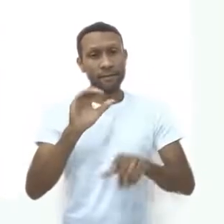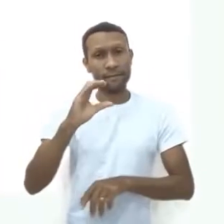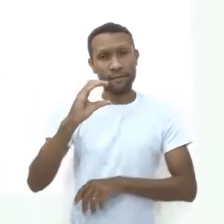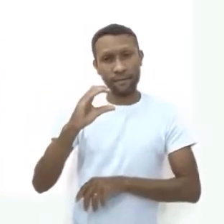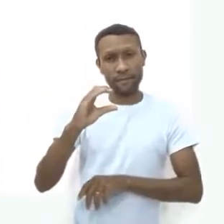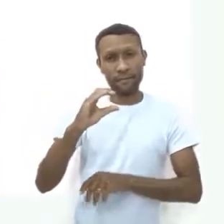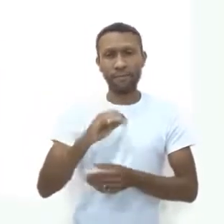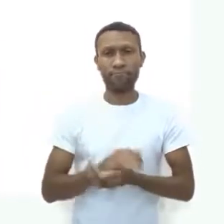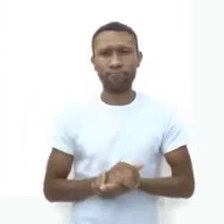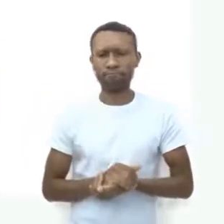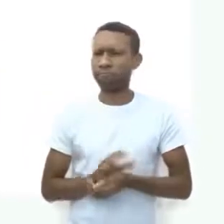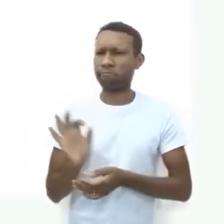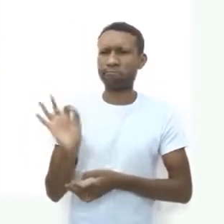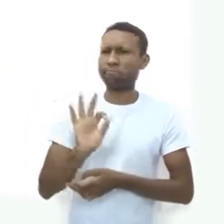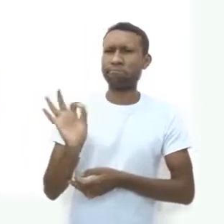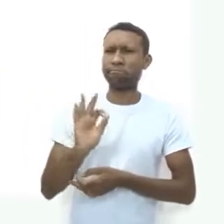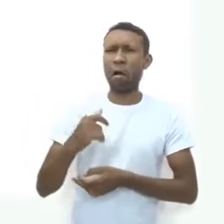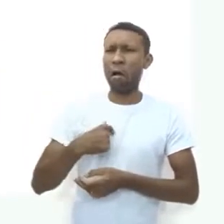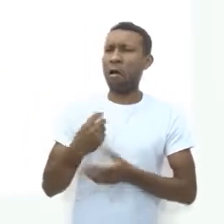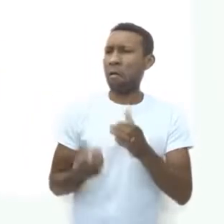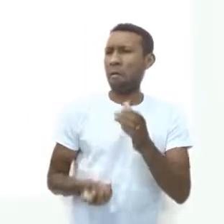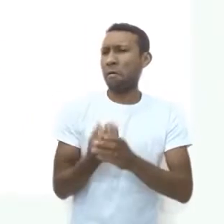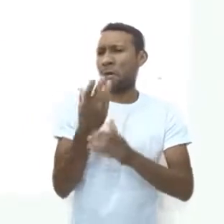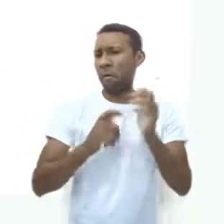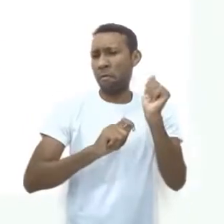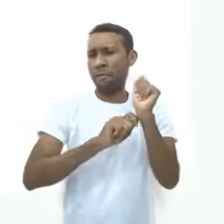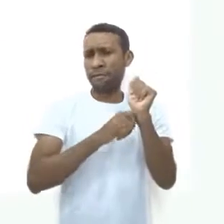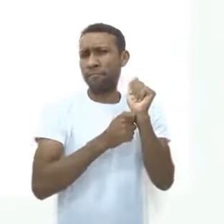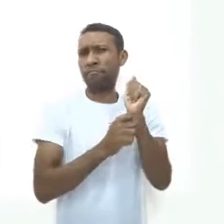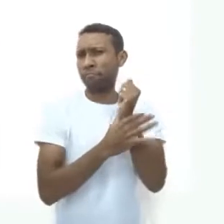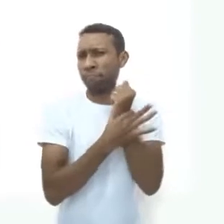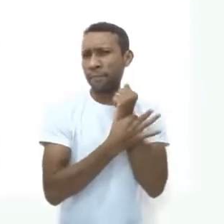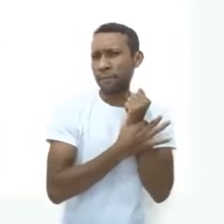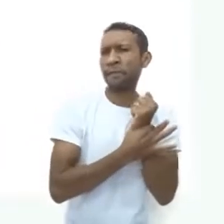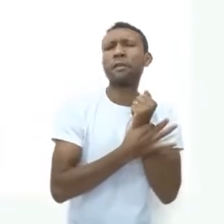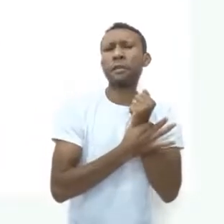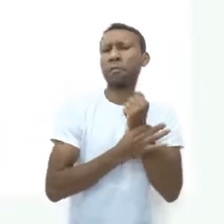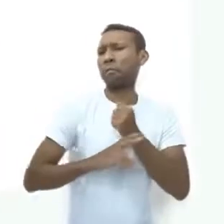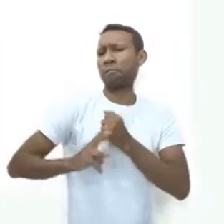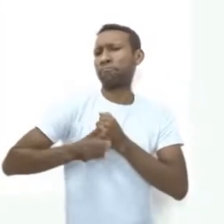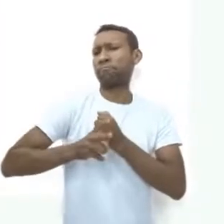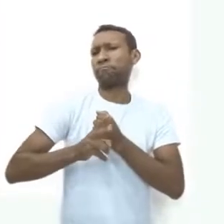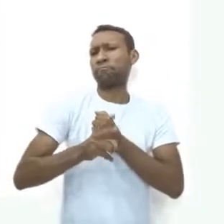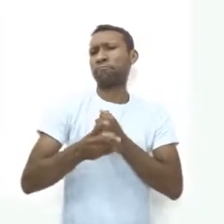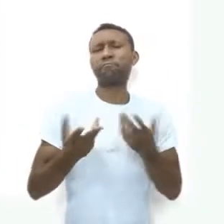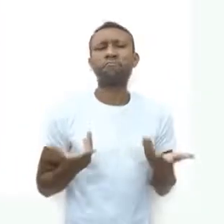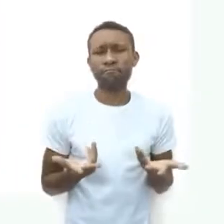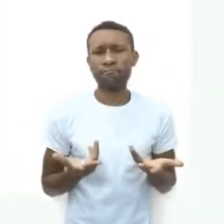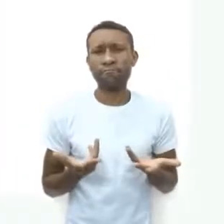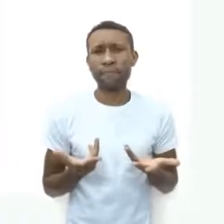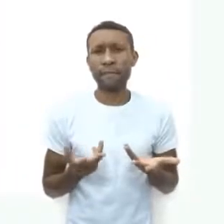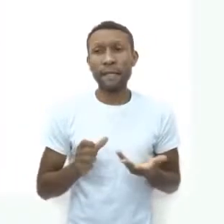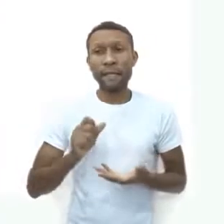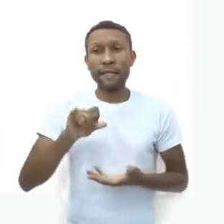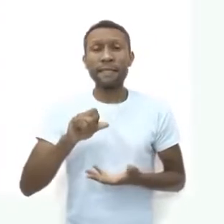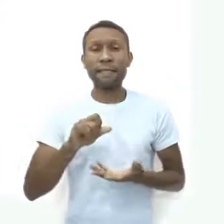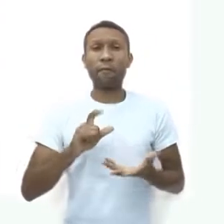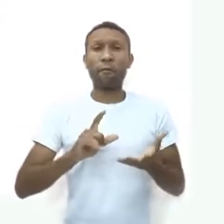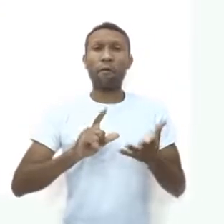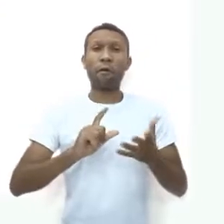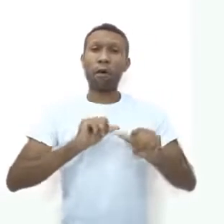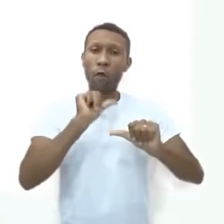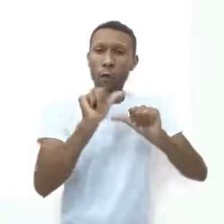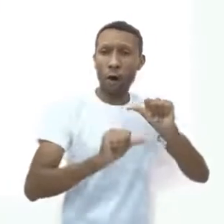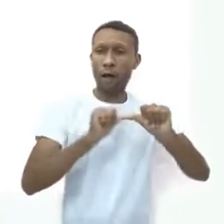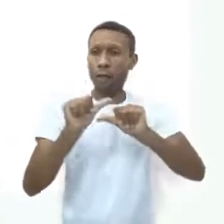C. Não, eu crio uma senha segura e essa autenticação acaba sendo desnecessária. Se eu fosse